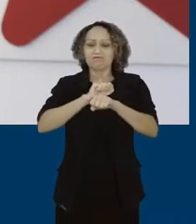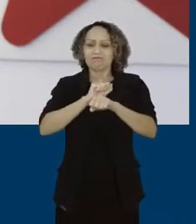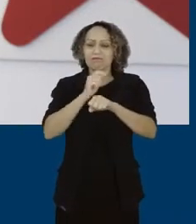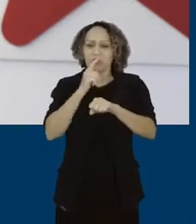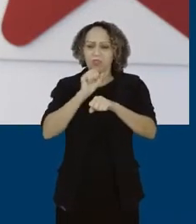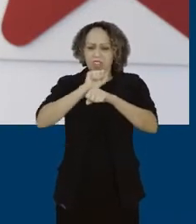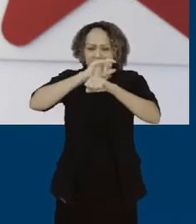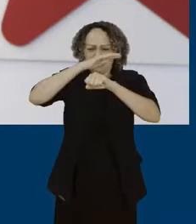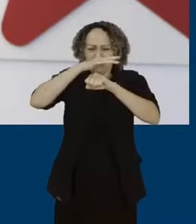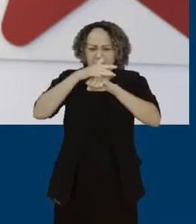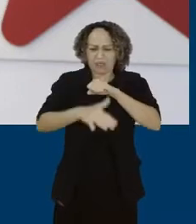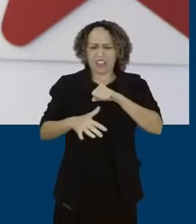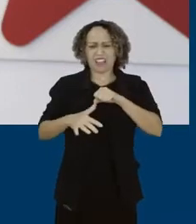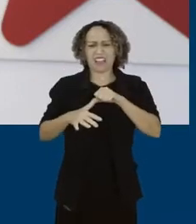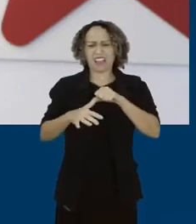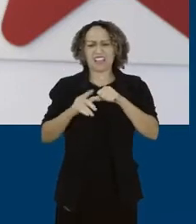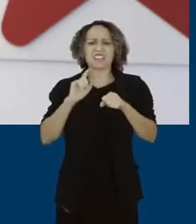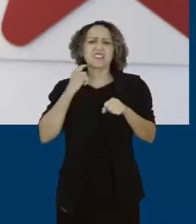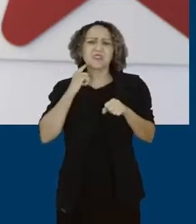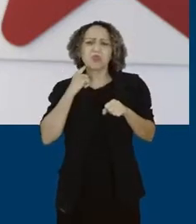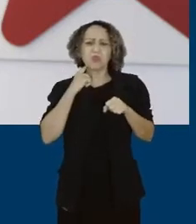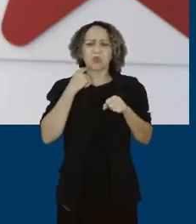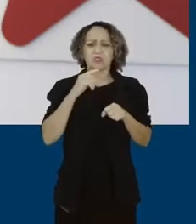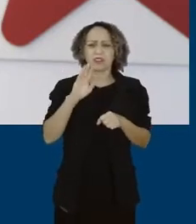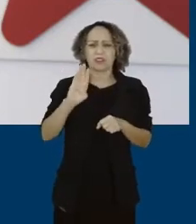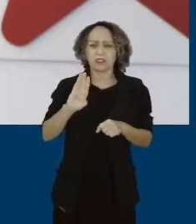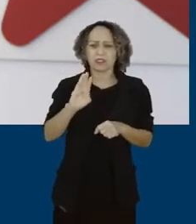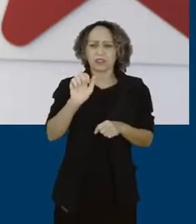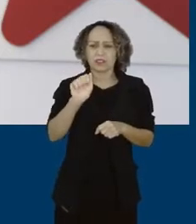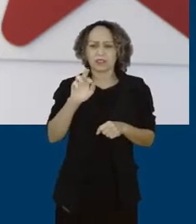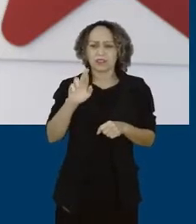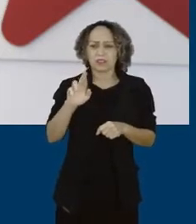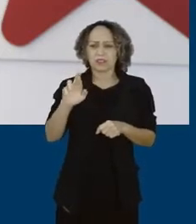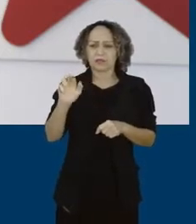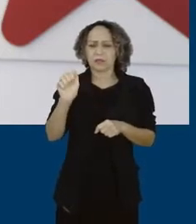Qual a importância de termos políticas sobre esse assunto?